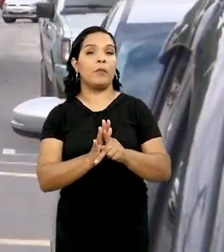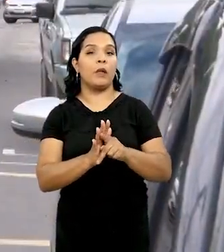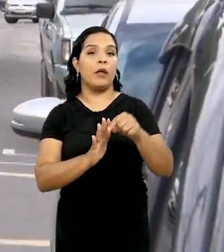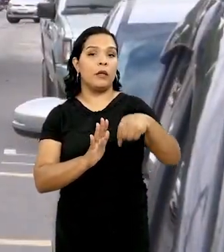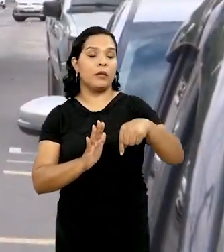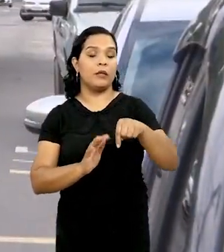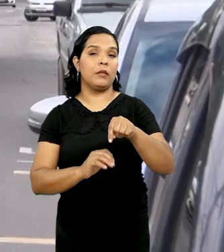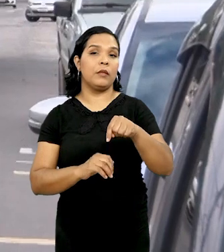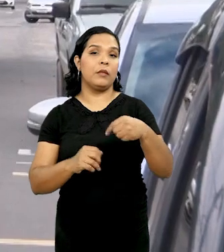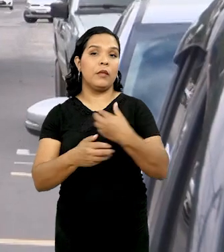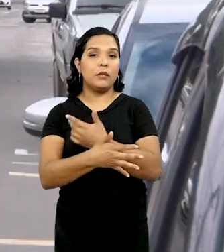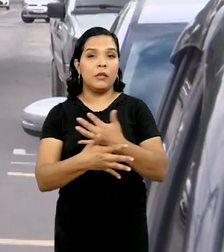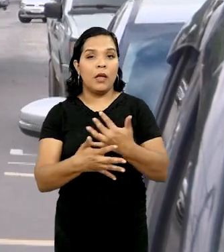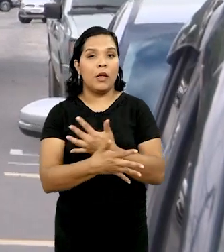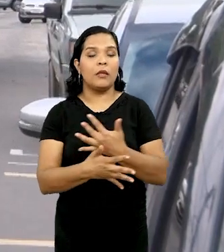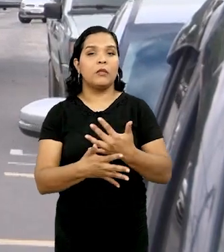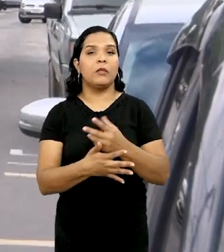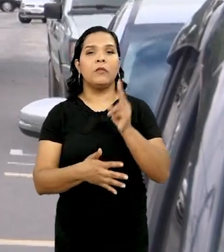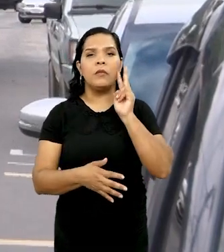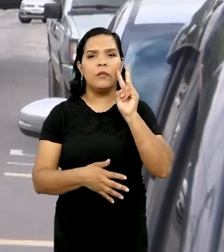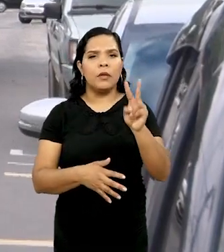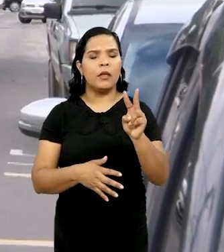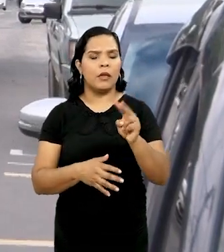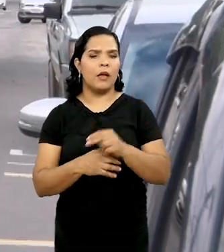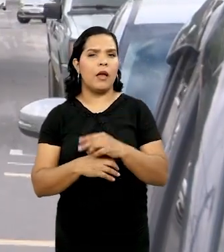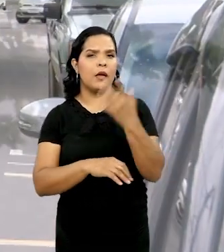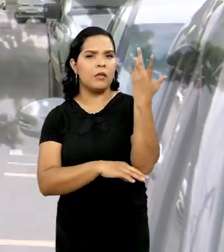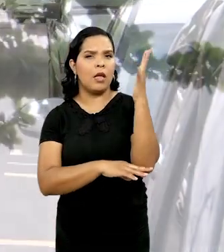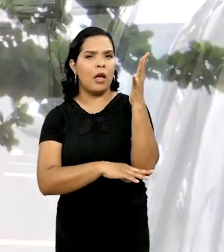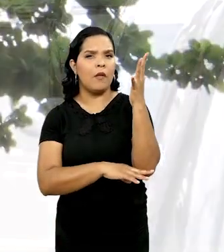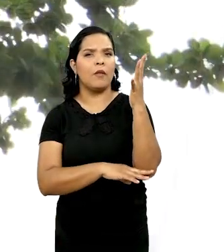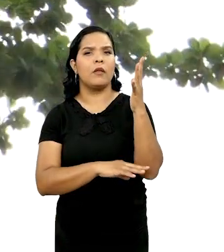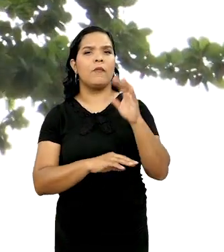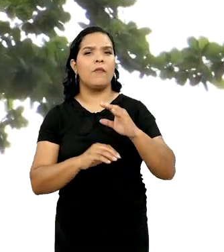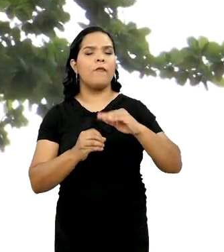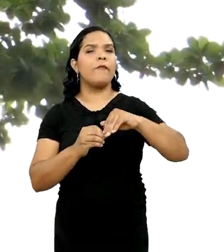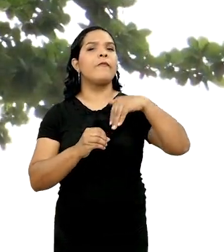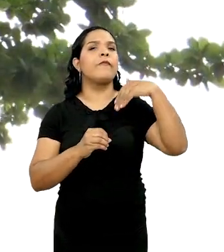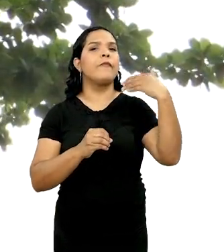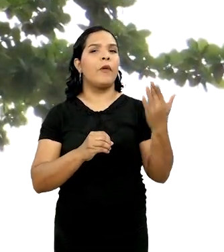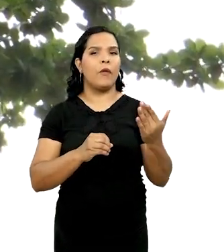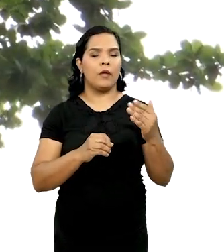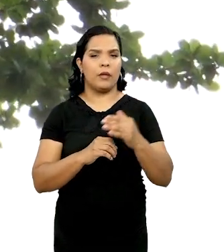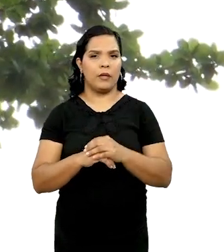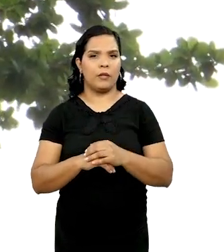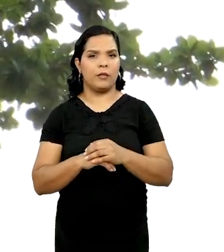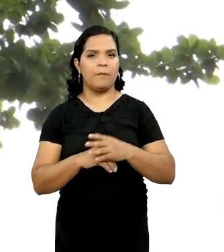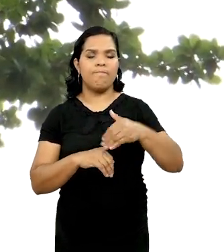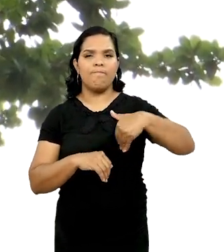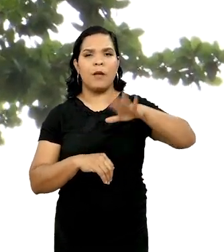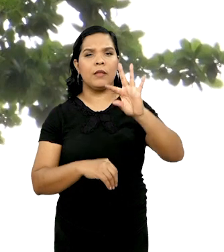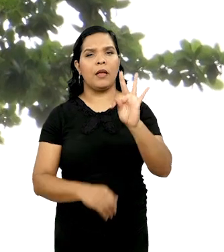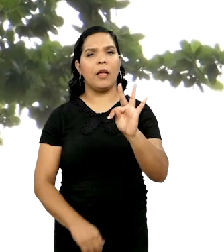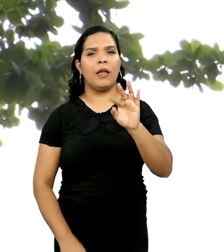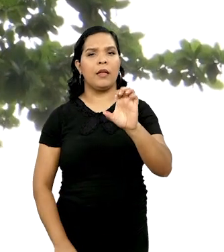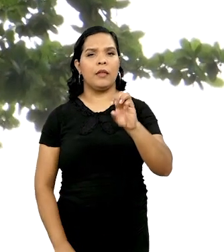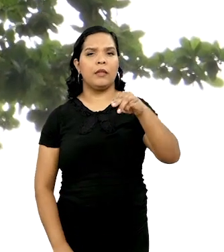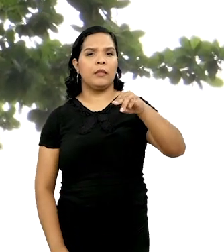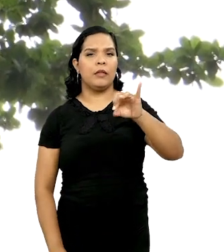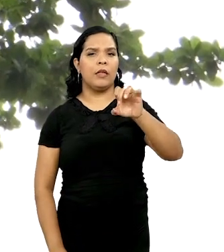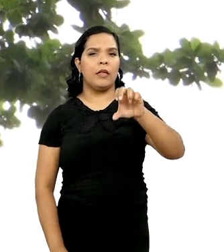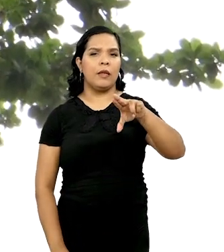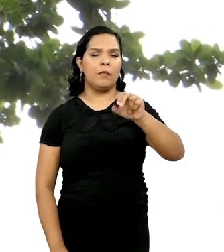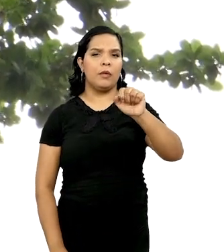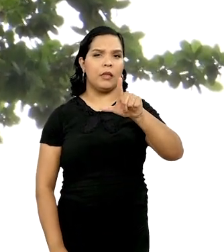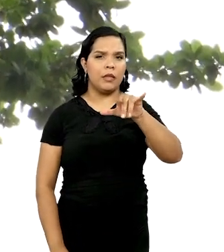porque a maioria das árvores, quando foi analisada, elas eram exóticas. A espécie que mais foi vista foi a Terminália catapa, que a gente